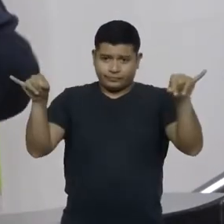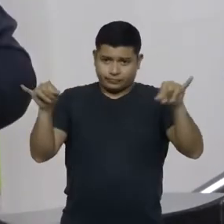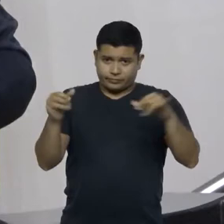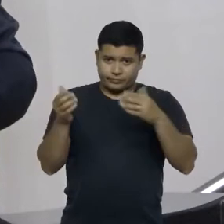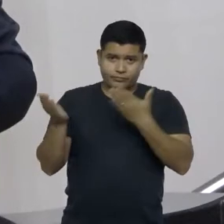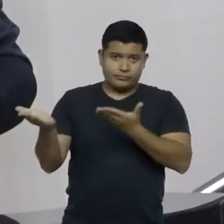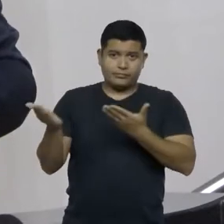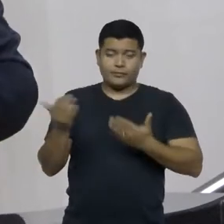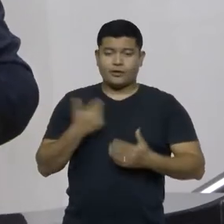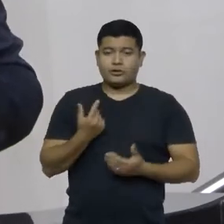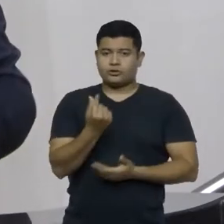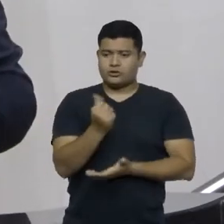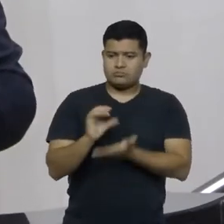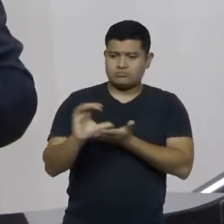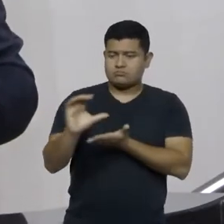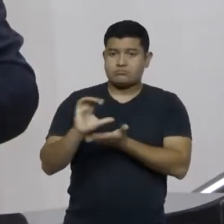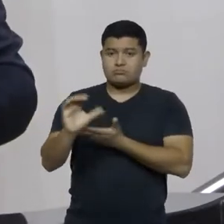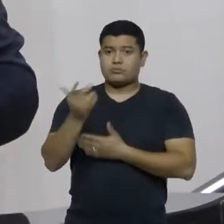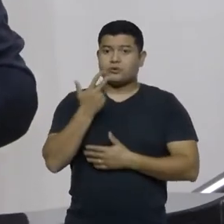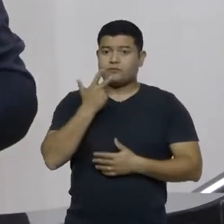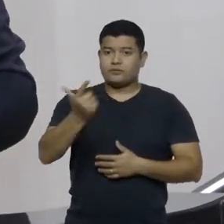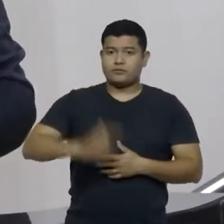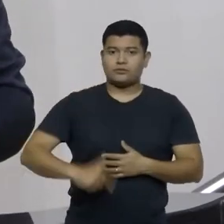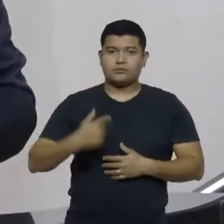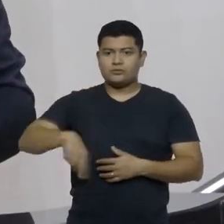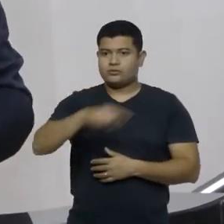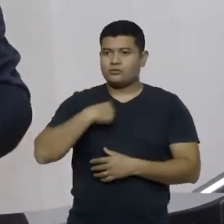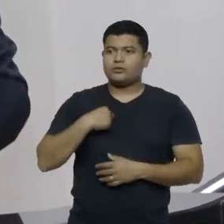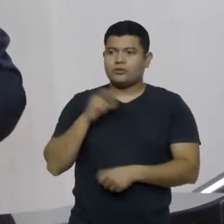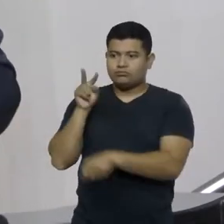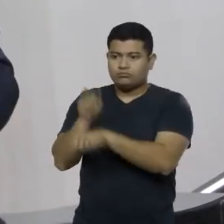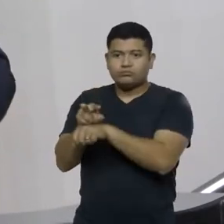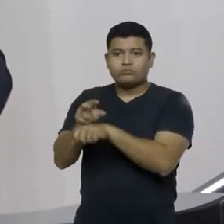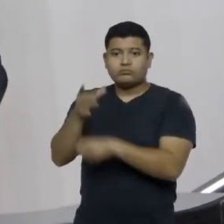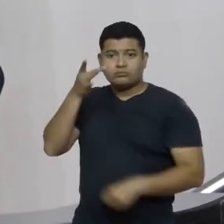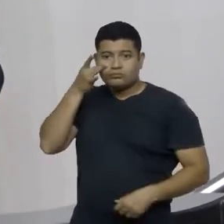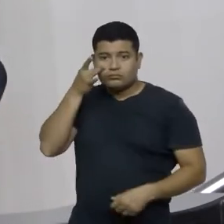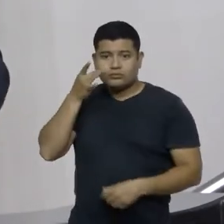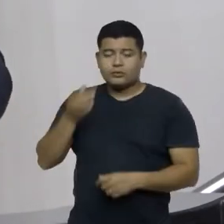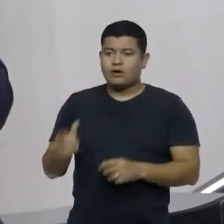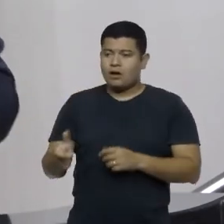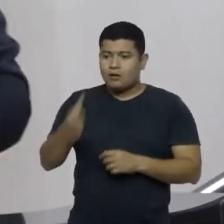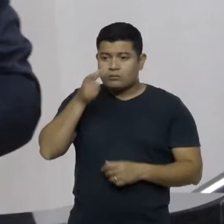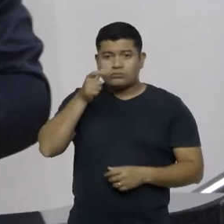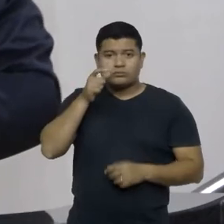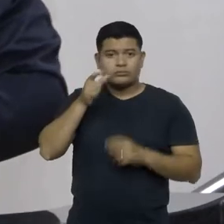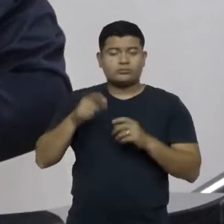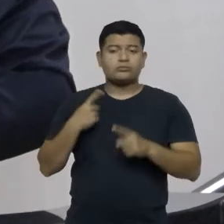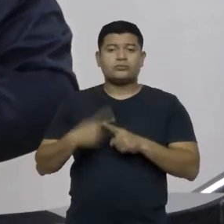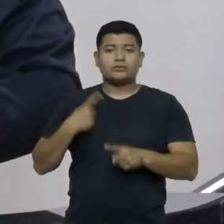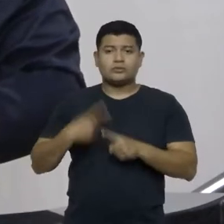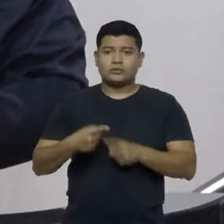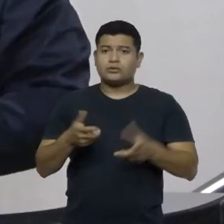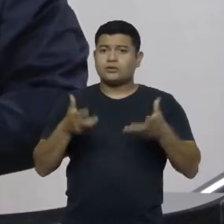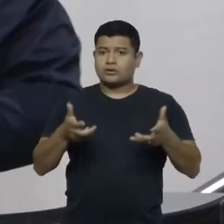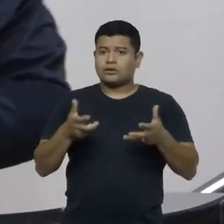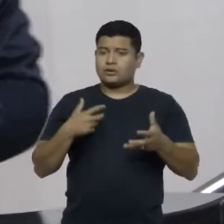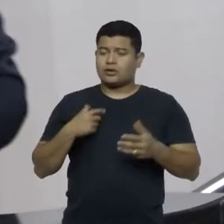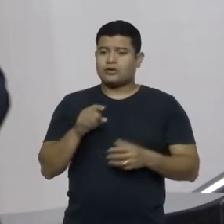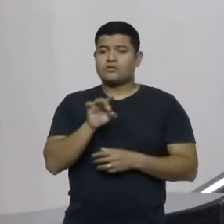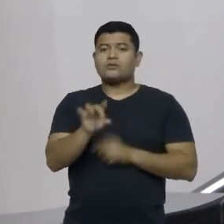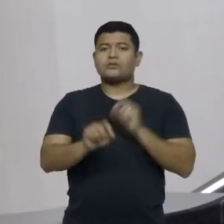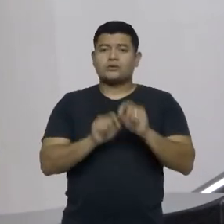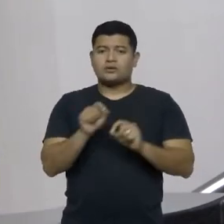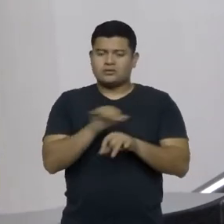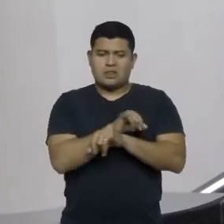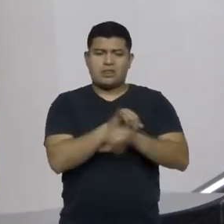de investimento, mas, repito, que a gente vai estar realmente de olho fiscalizando e acompanhando para que possa realmente não ficar só no anúncio e realmente